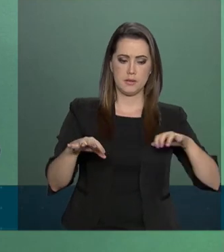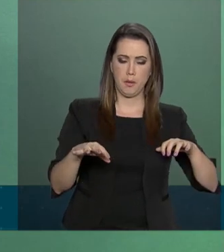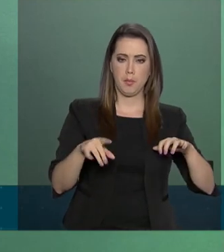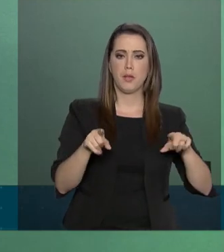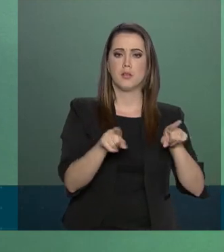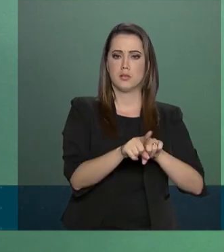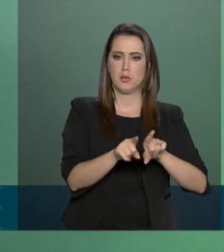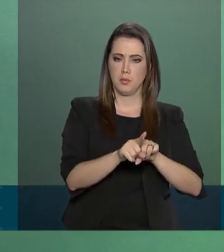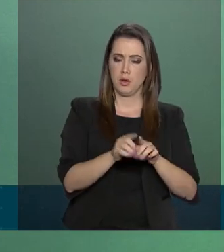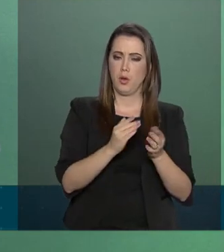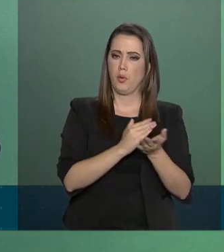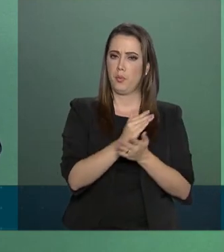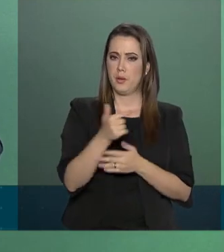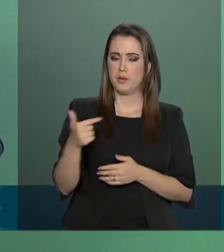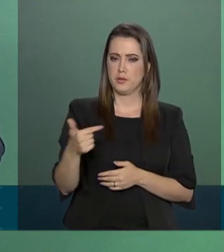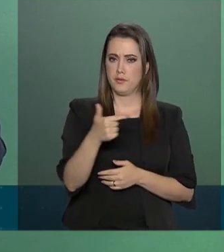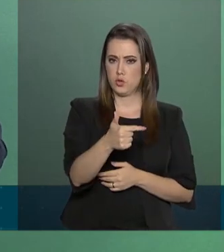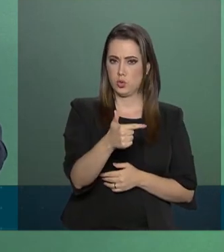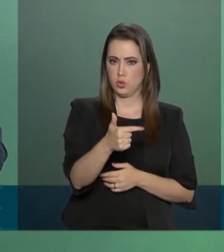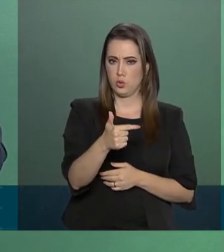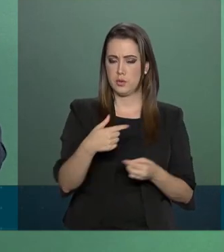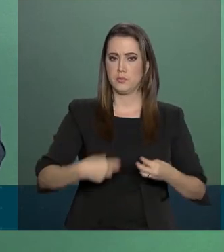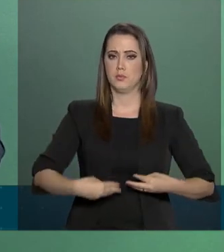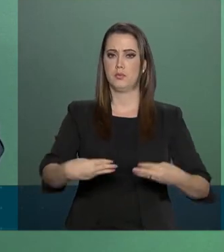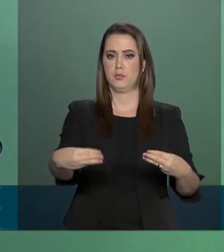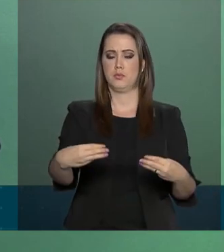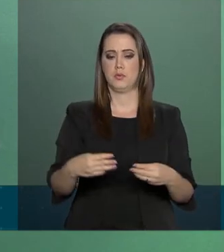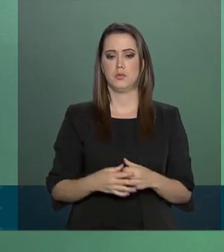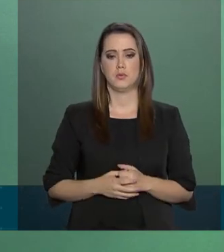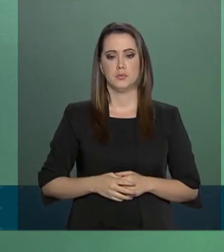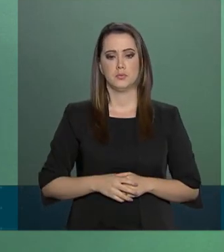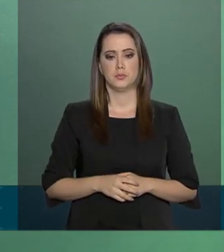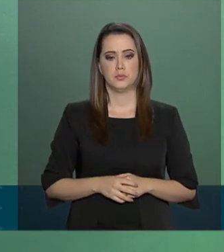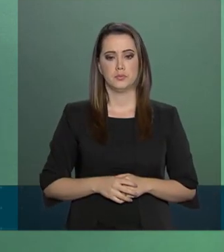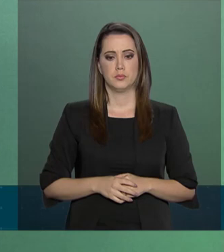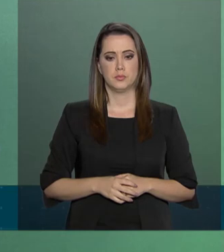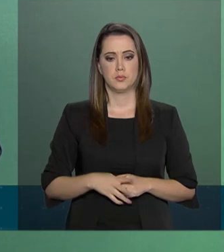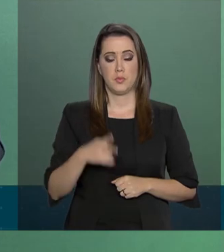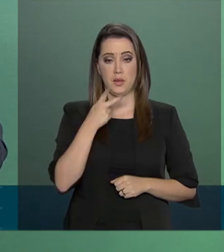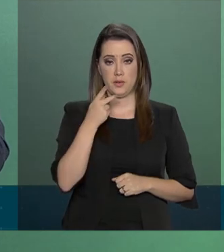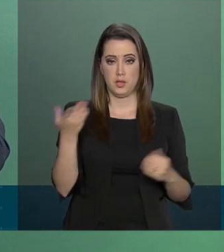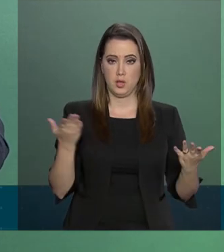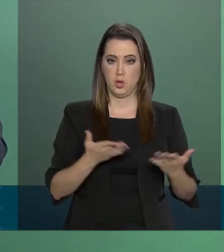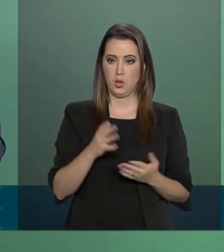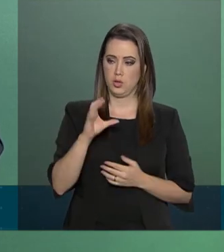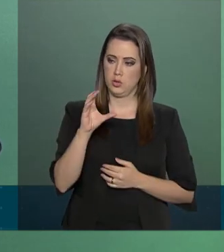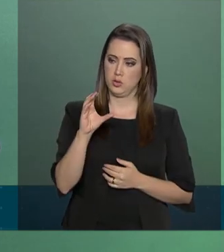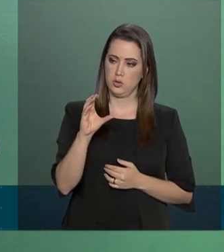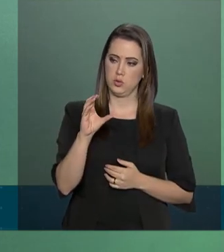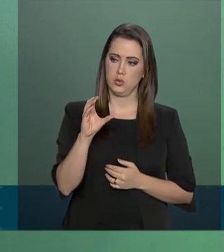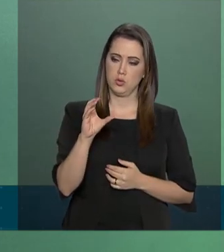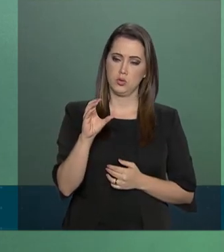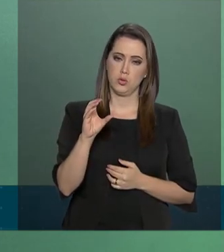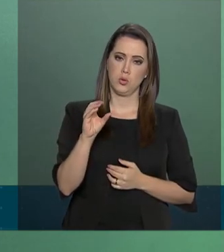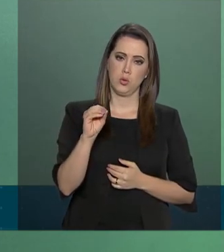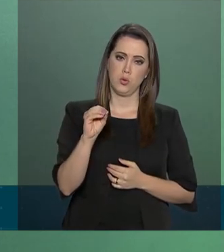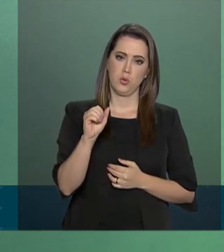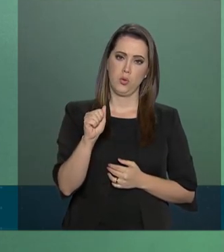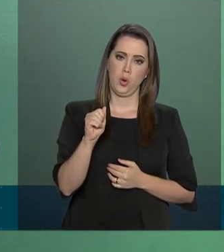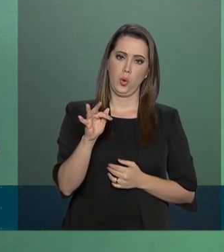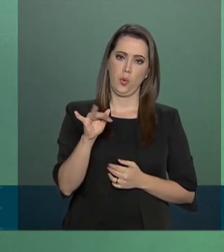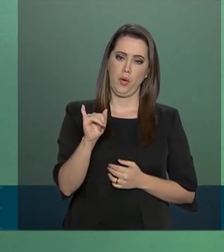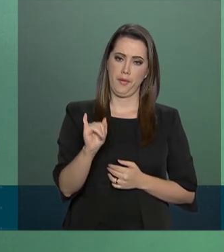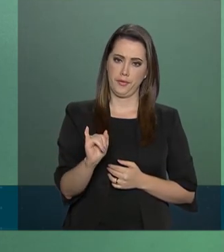inicial com 22 ministérios. Questão do COAF. O governo deixa